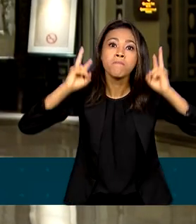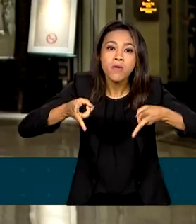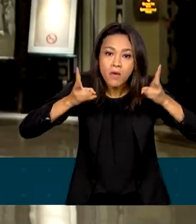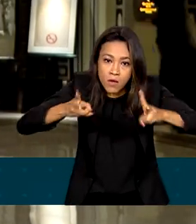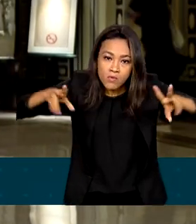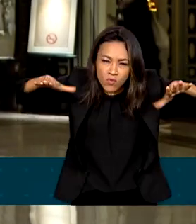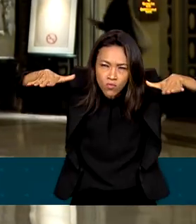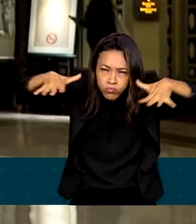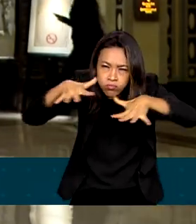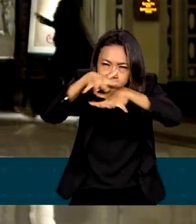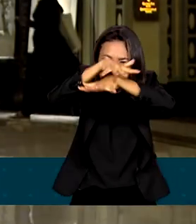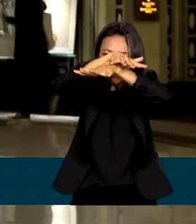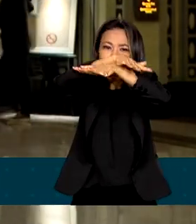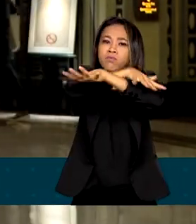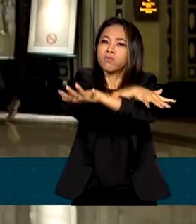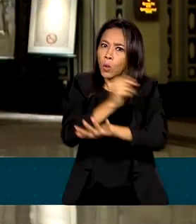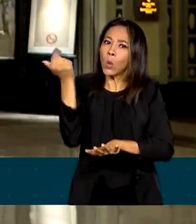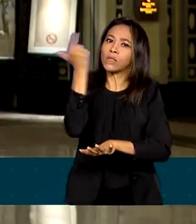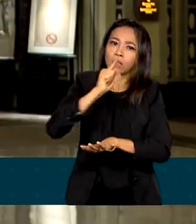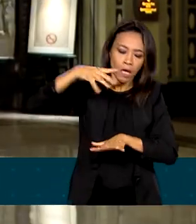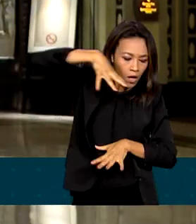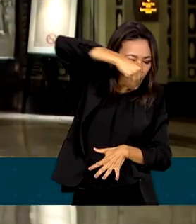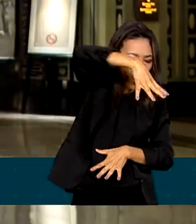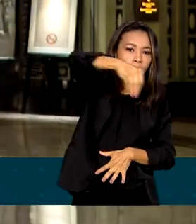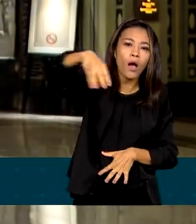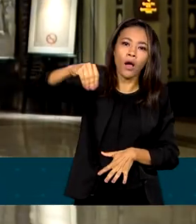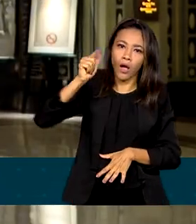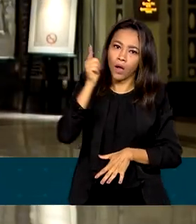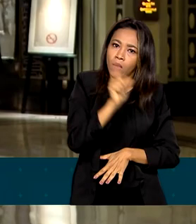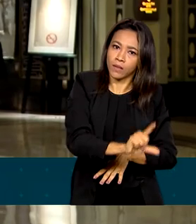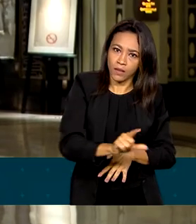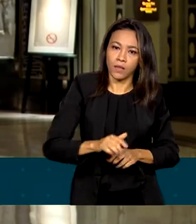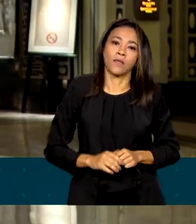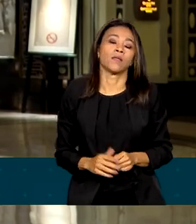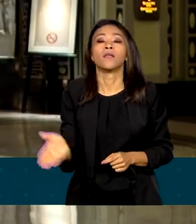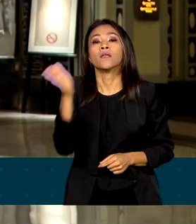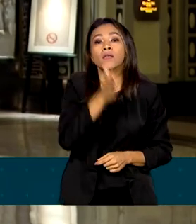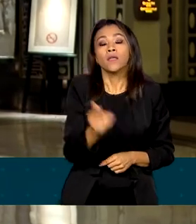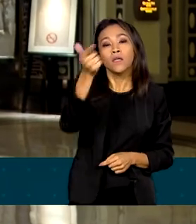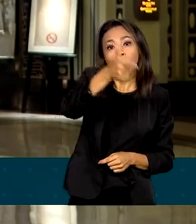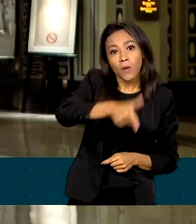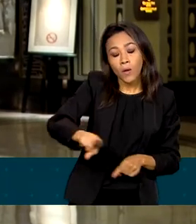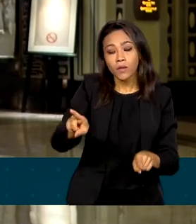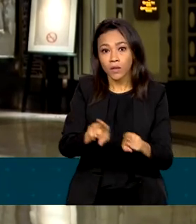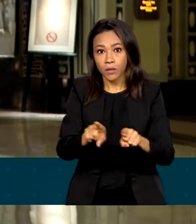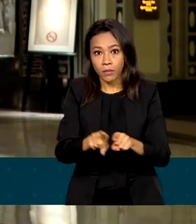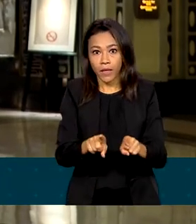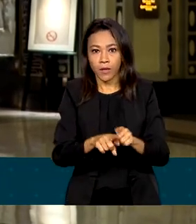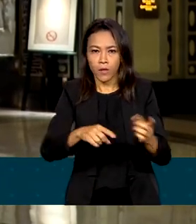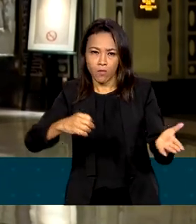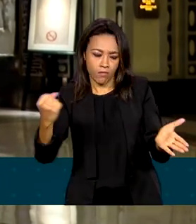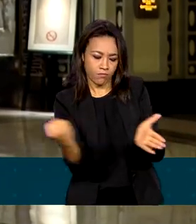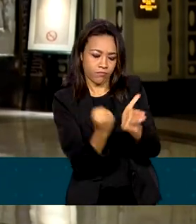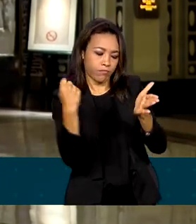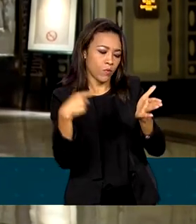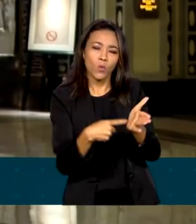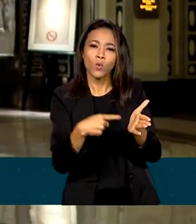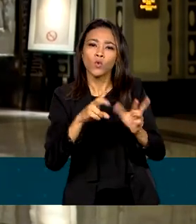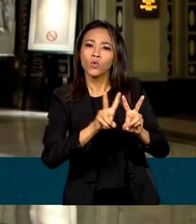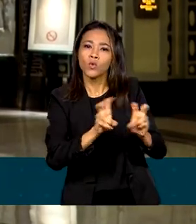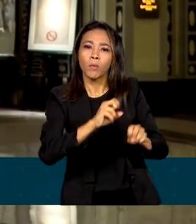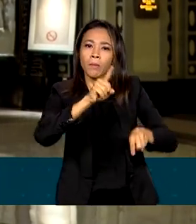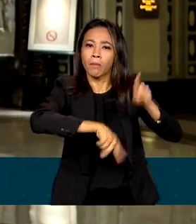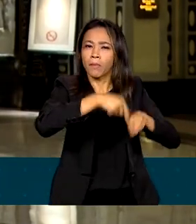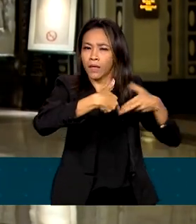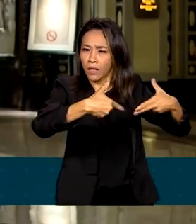Outro acordo prevê a implantação da certificação digital para o trâmite de produtos entre o Brasil e